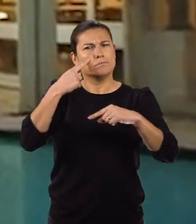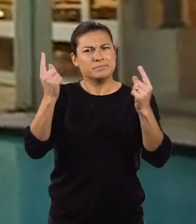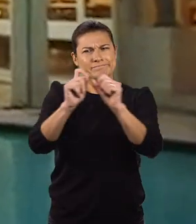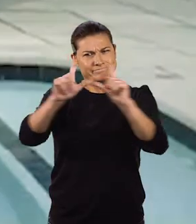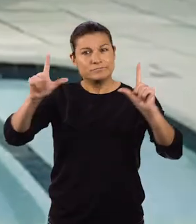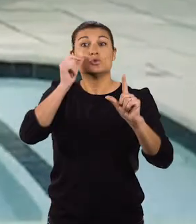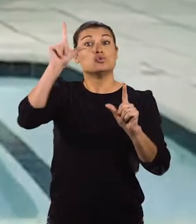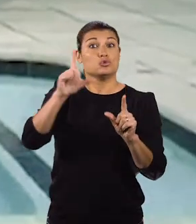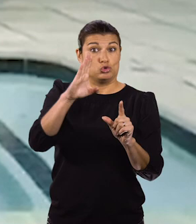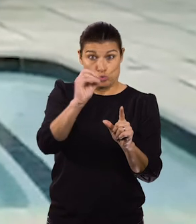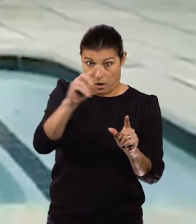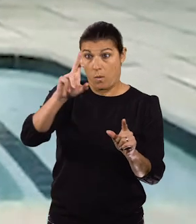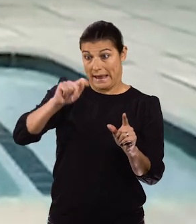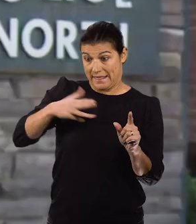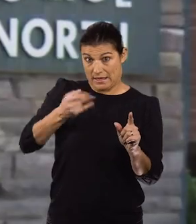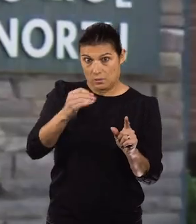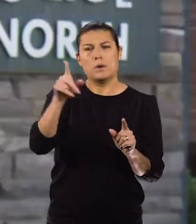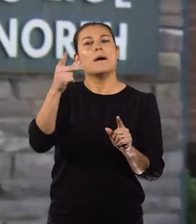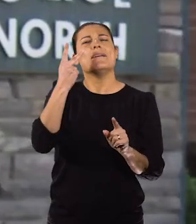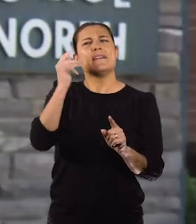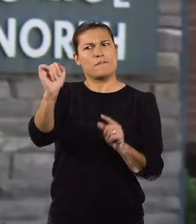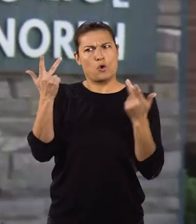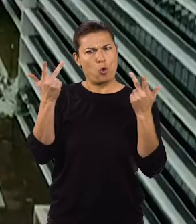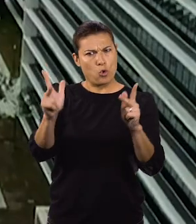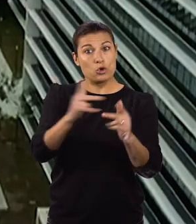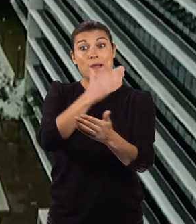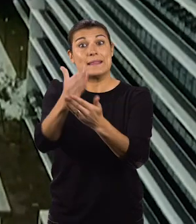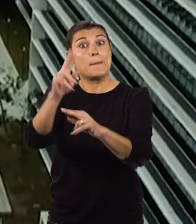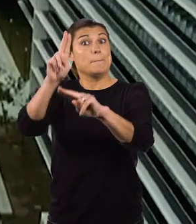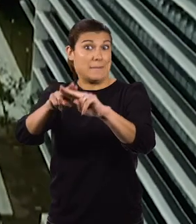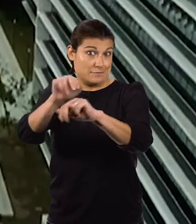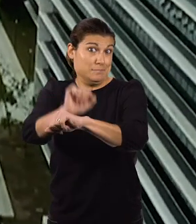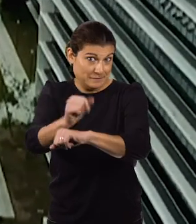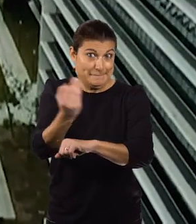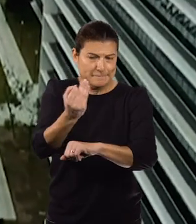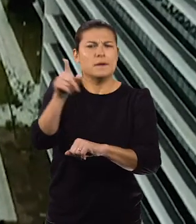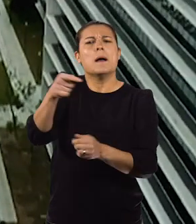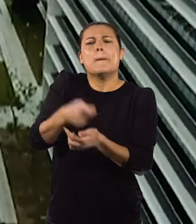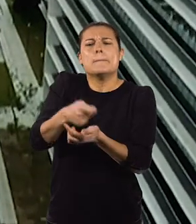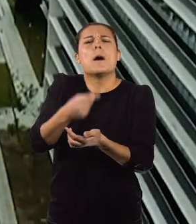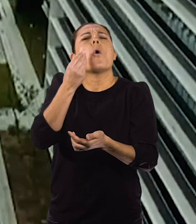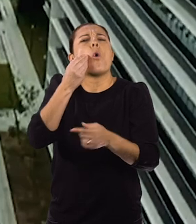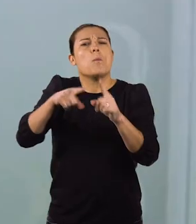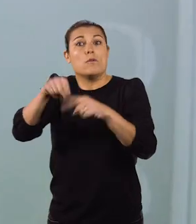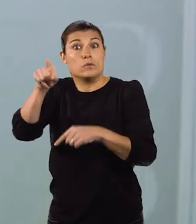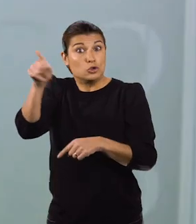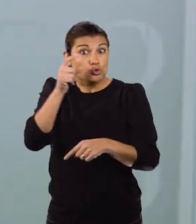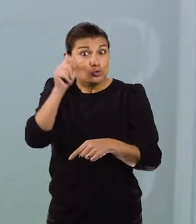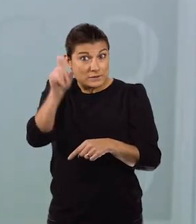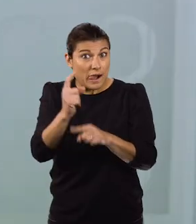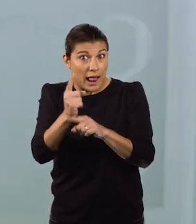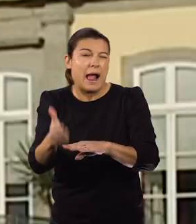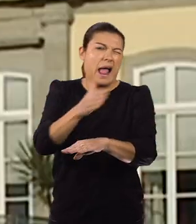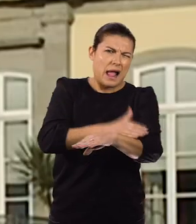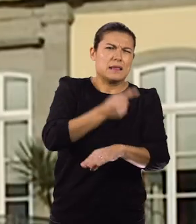e também à vida luxuosa que levou até ser preso. Como pagou essa fuga? João Rendeiro tinha dezenas de milhões